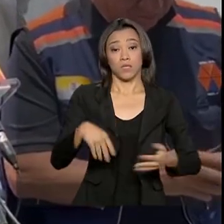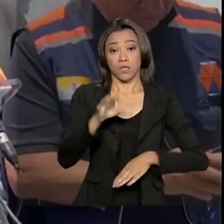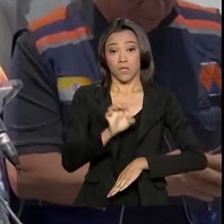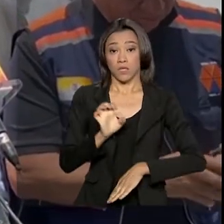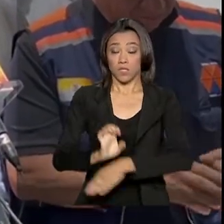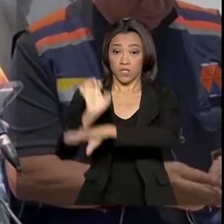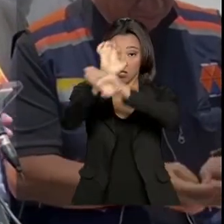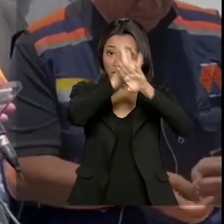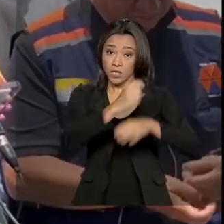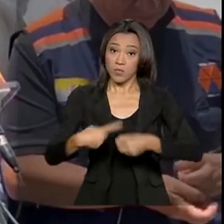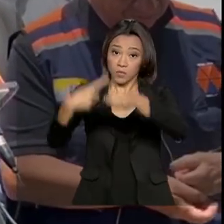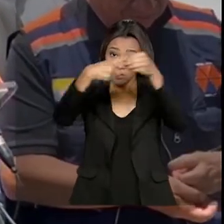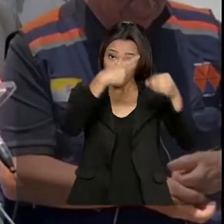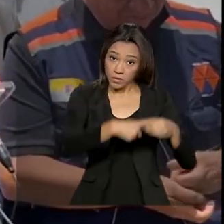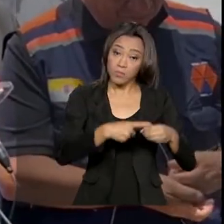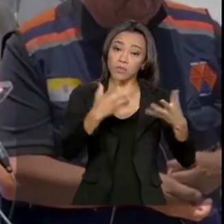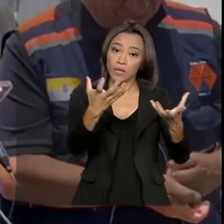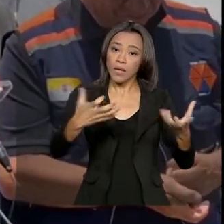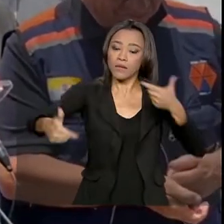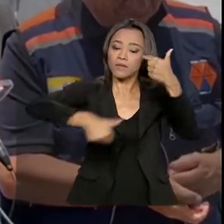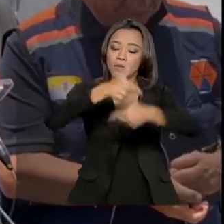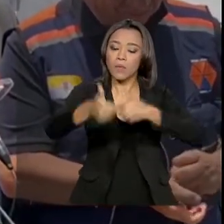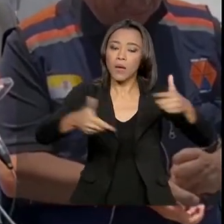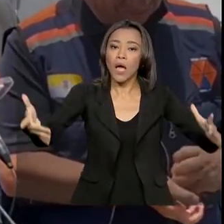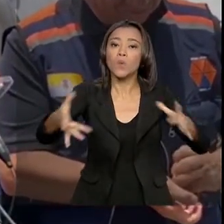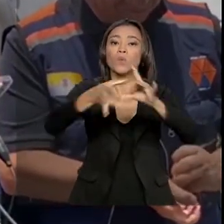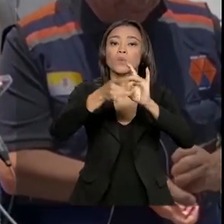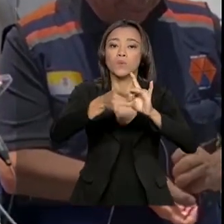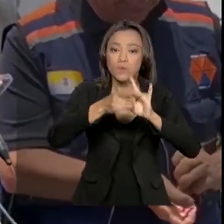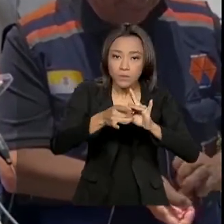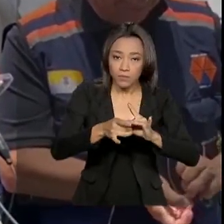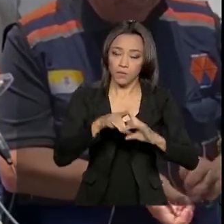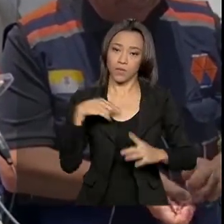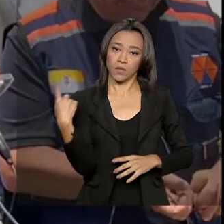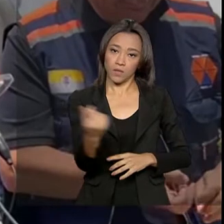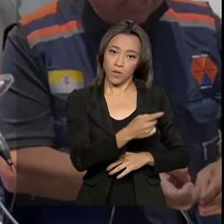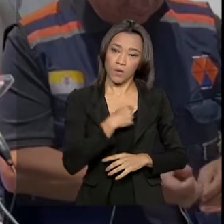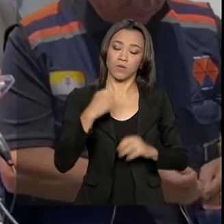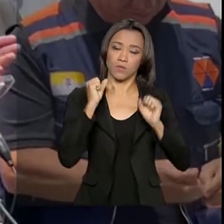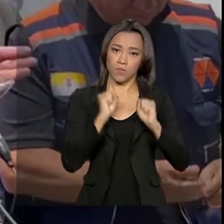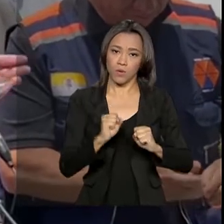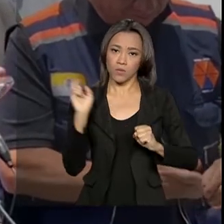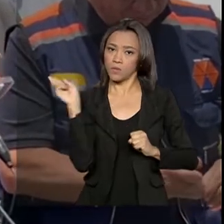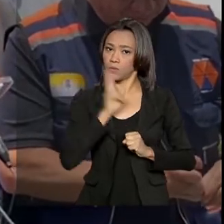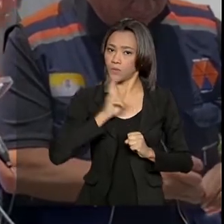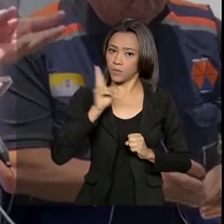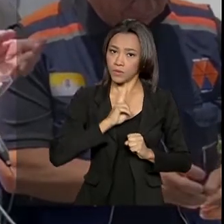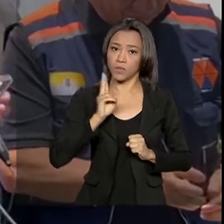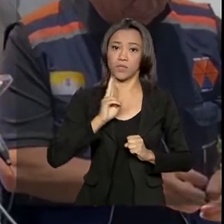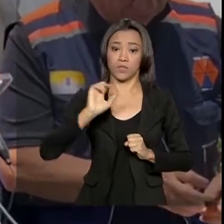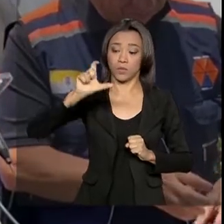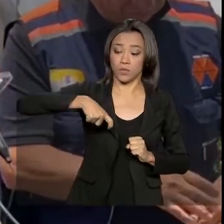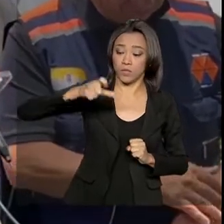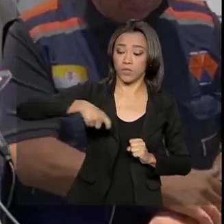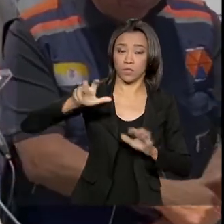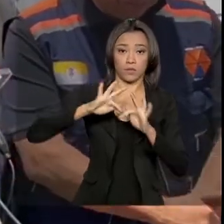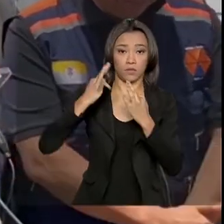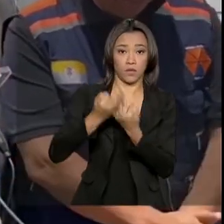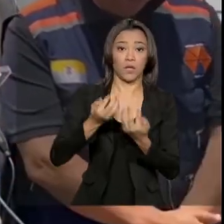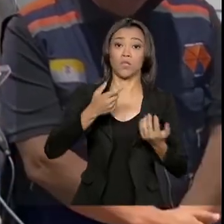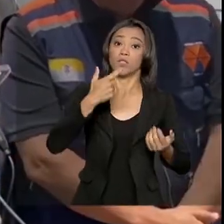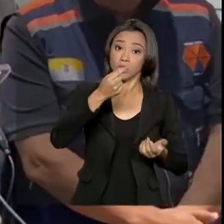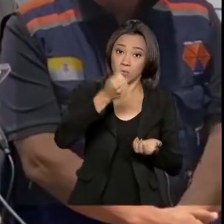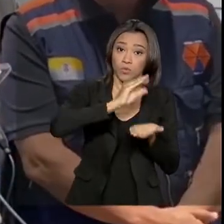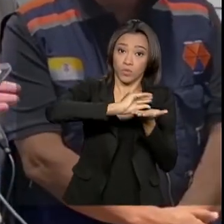e União precisam trabalhar em conjunto nesse momento para que a gente possa trazer o quanto antes o benefício, o recurso que é tão essencial